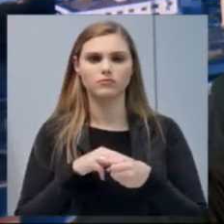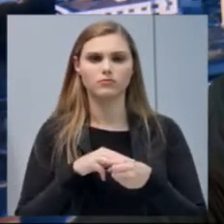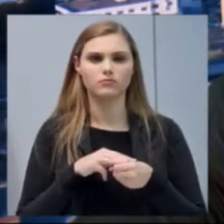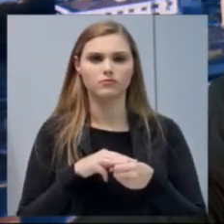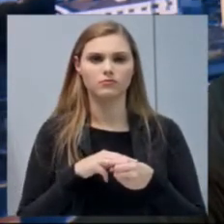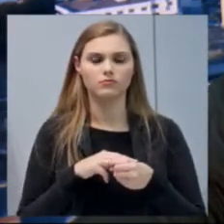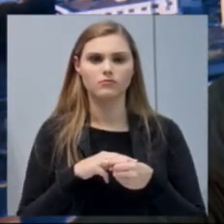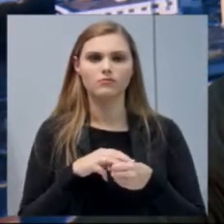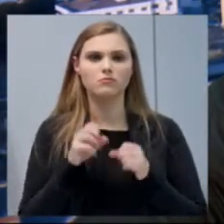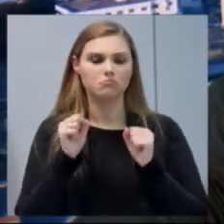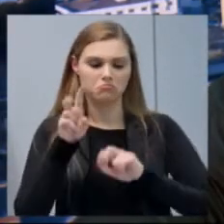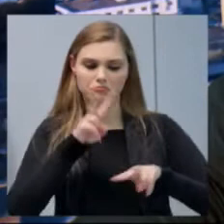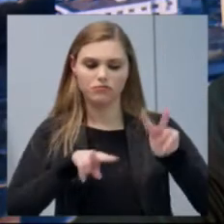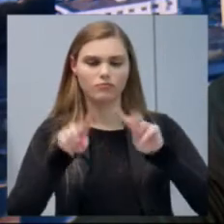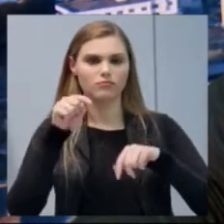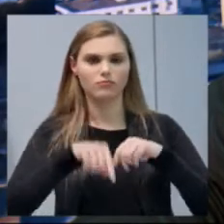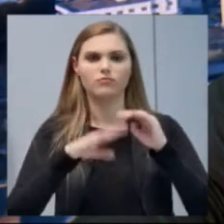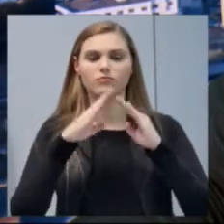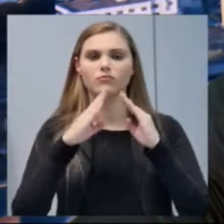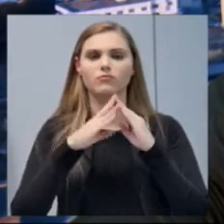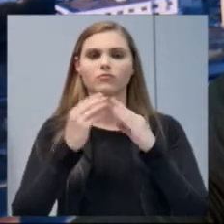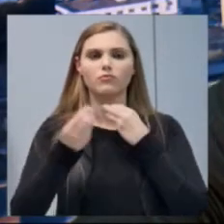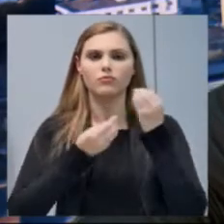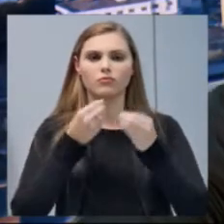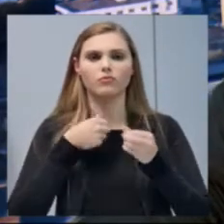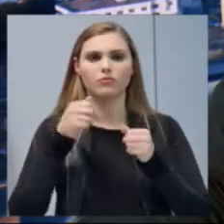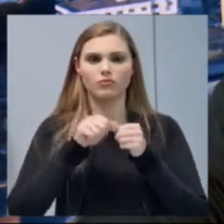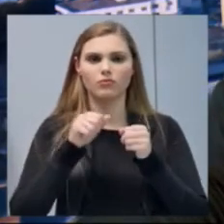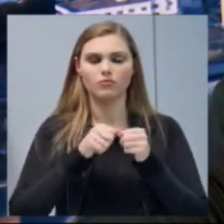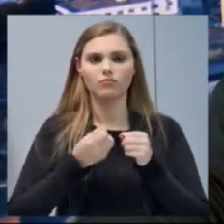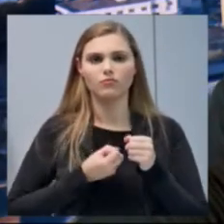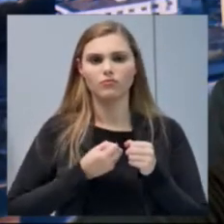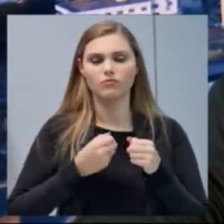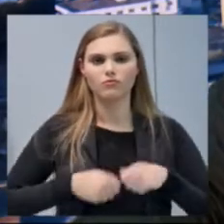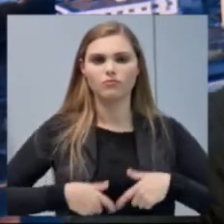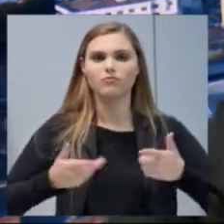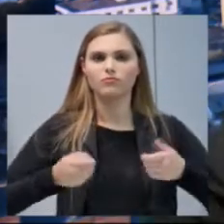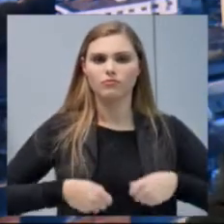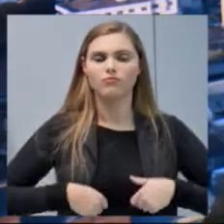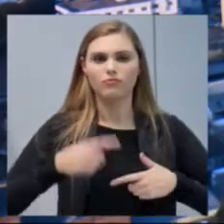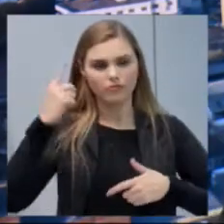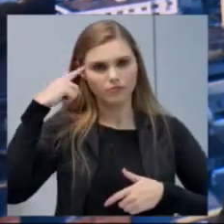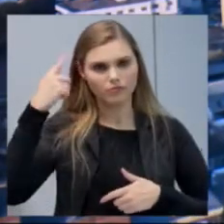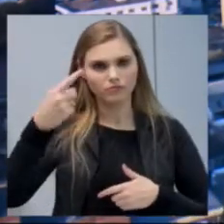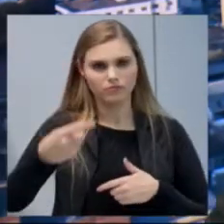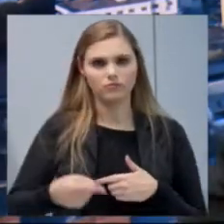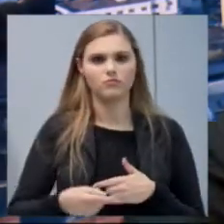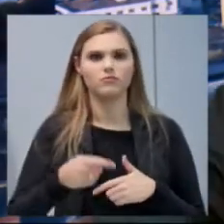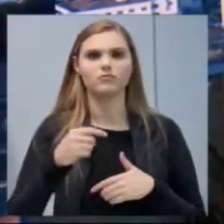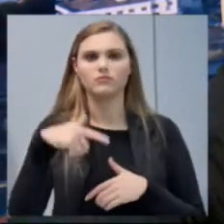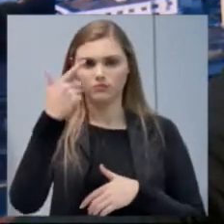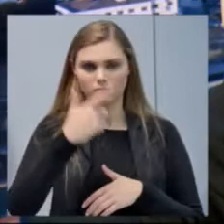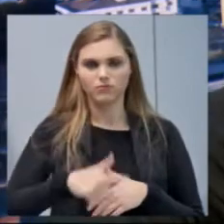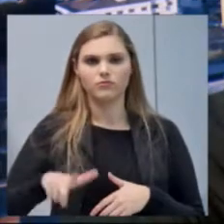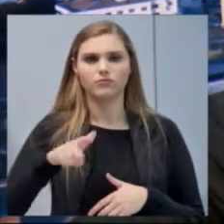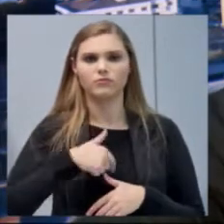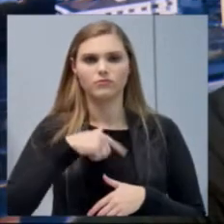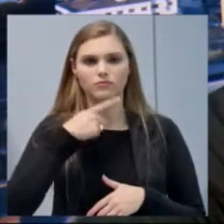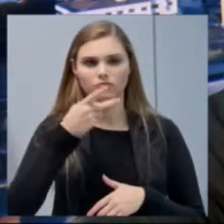ações desta casa, como fiz com os gastos das diárias, que, mais uma vez, reitero que